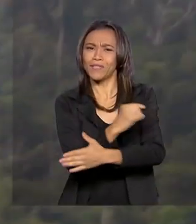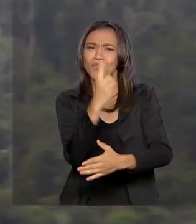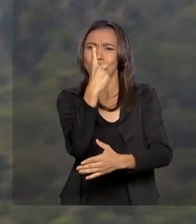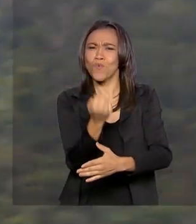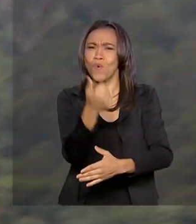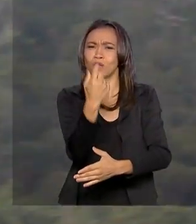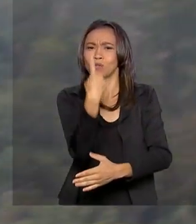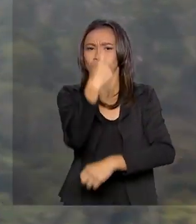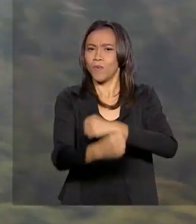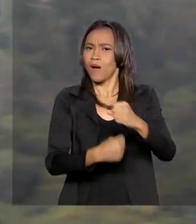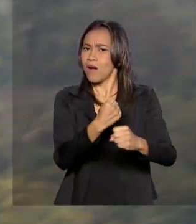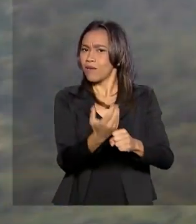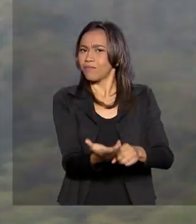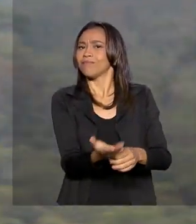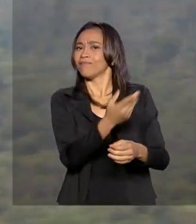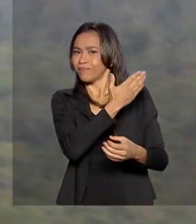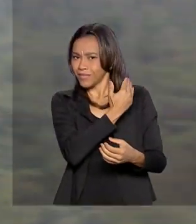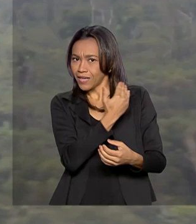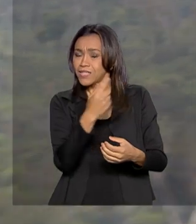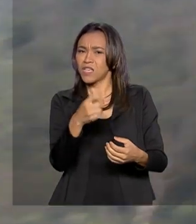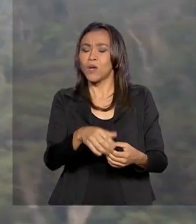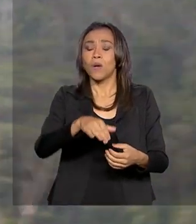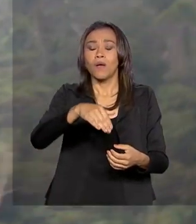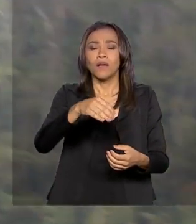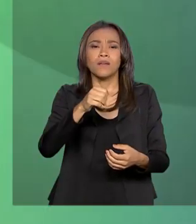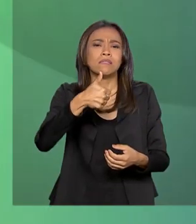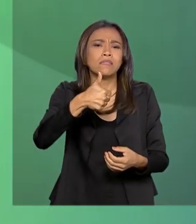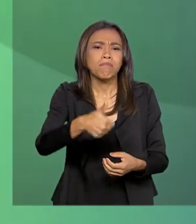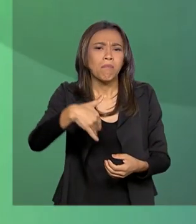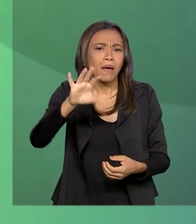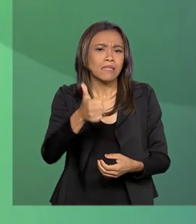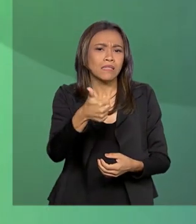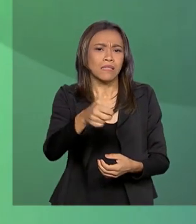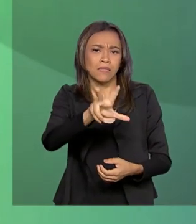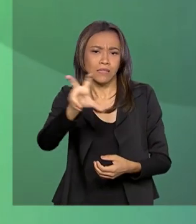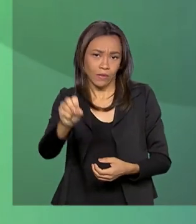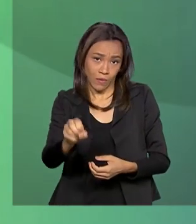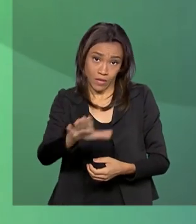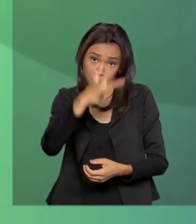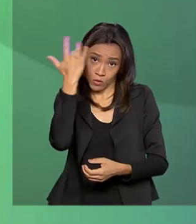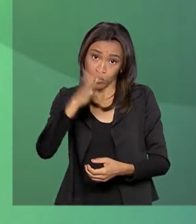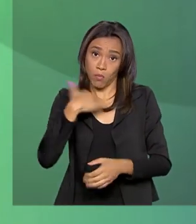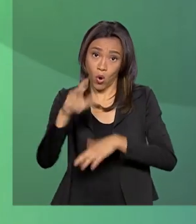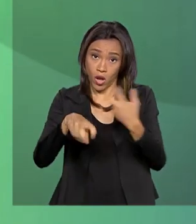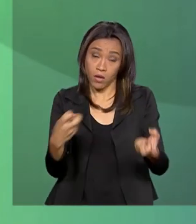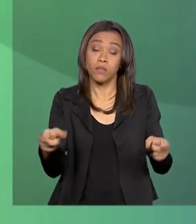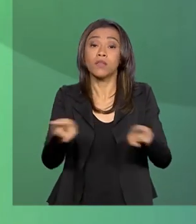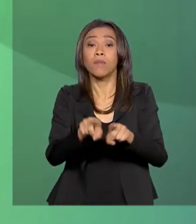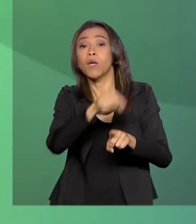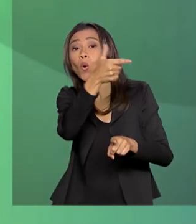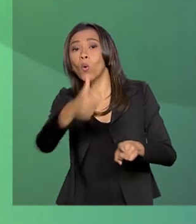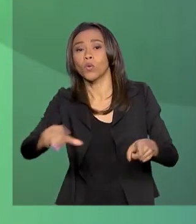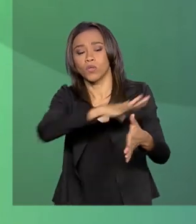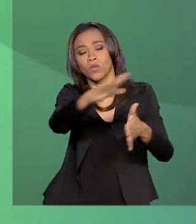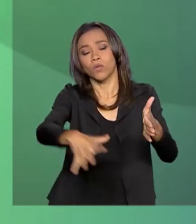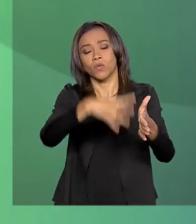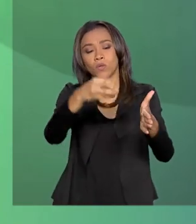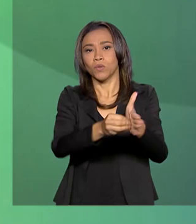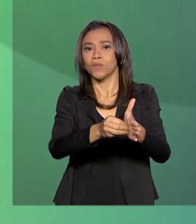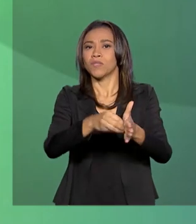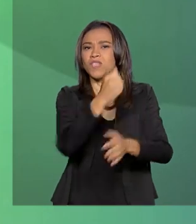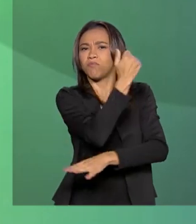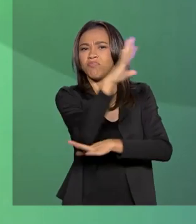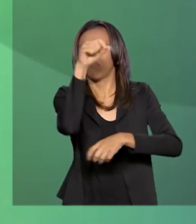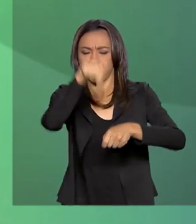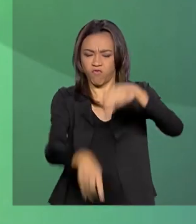ano e que deixou mais de 250 mortos. E ainda nas queimadas da Floresta Amazônica, que começaram em